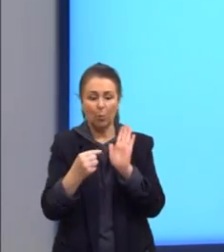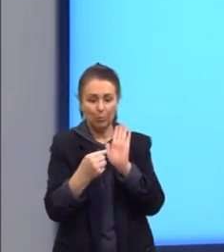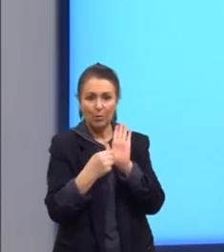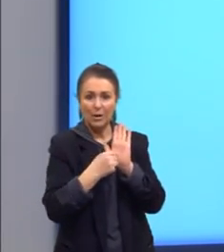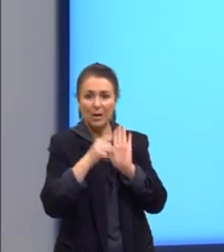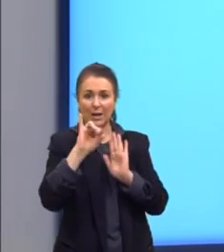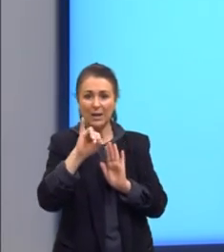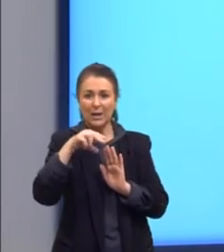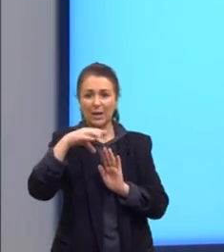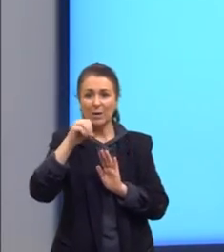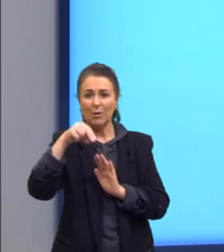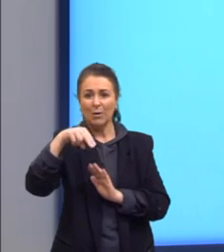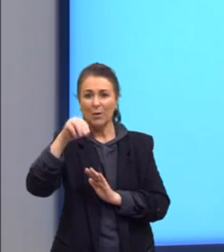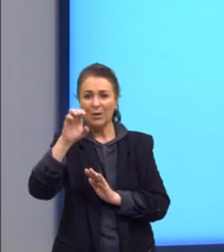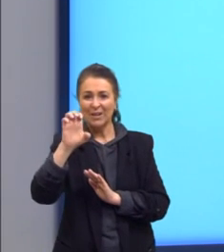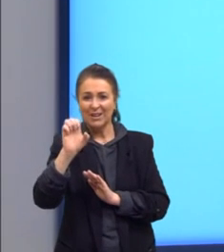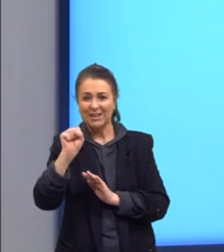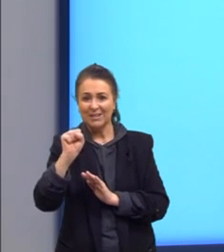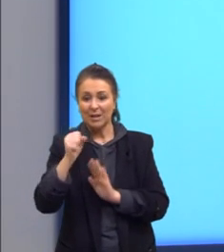demonstram emoção.